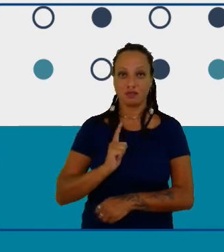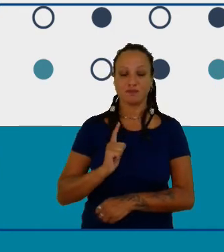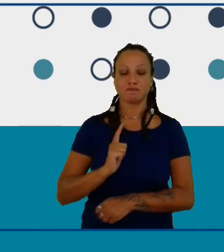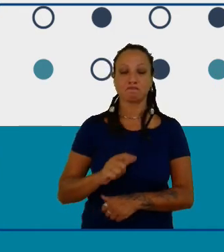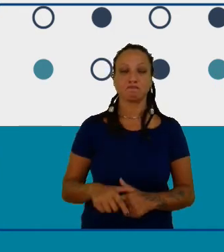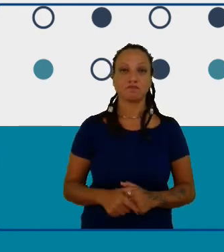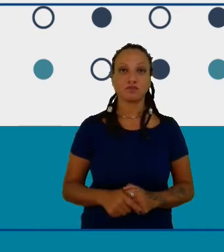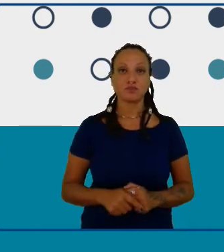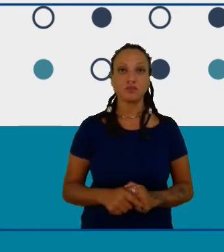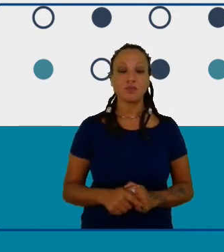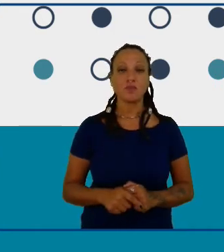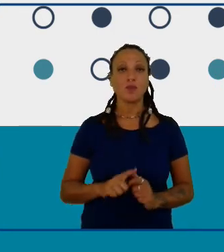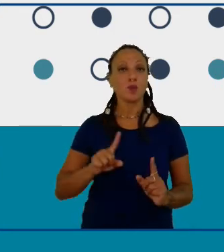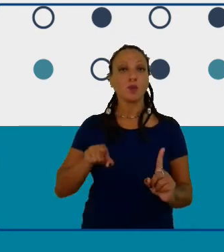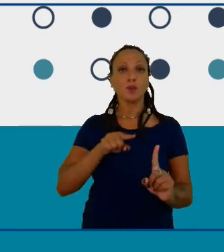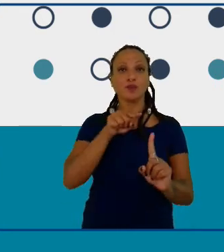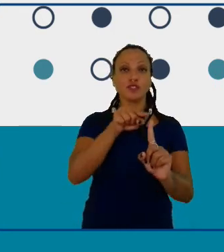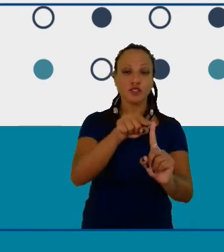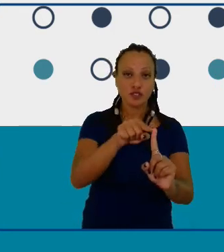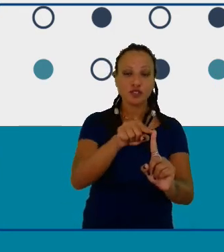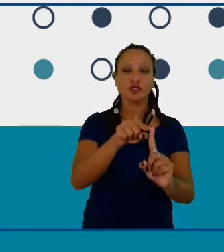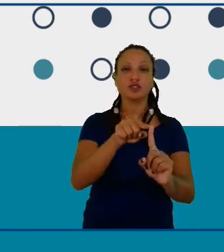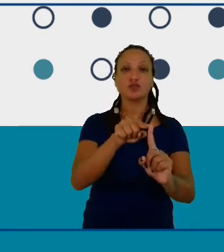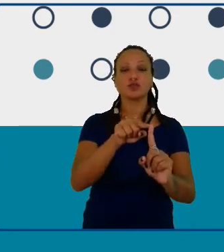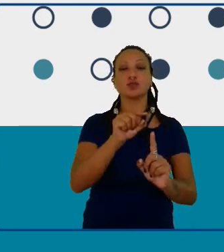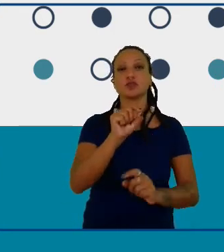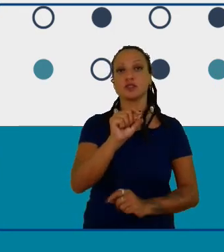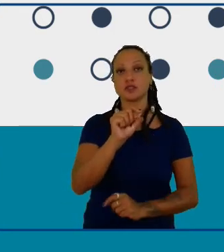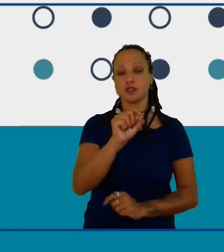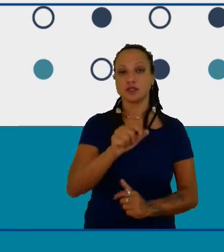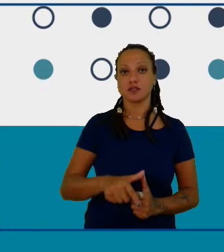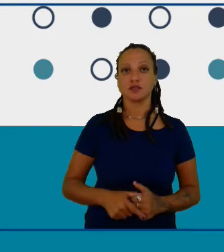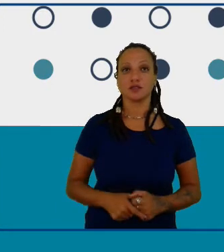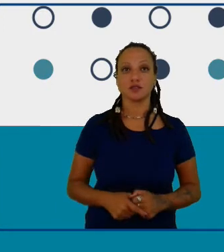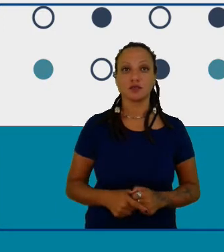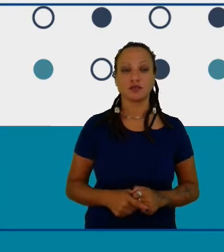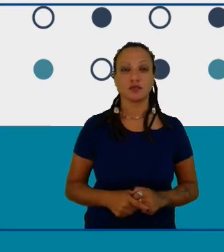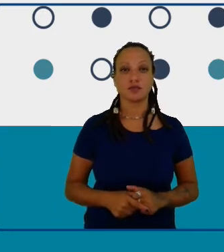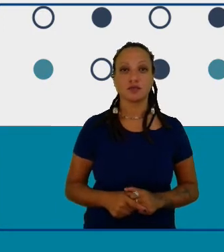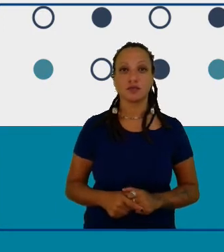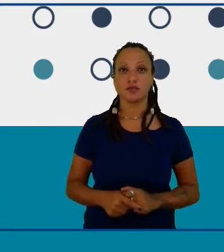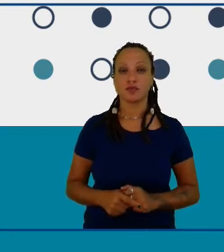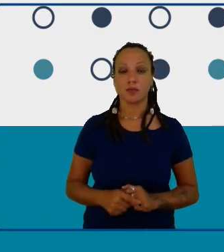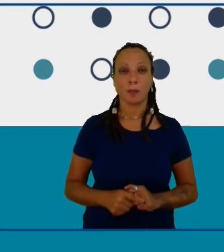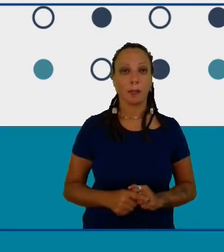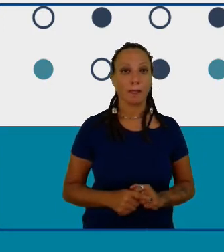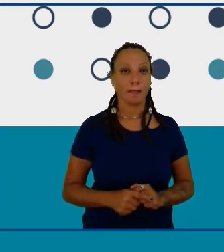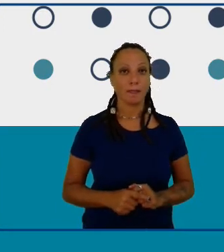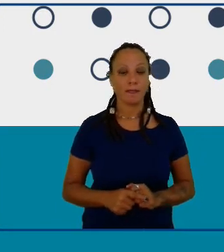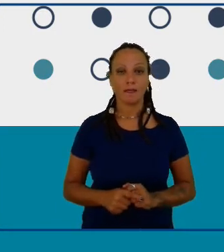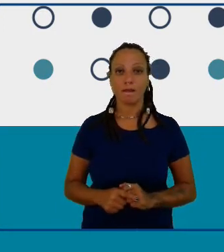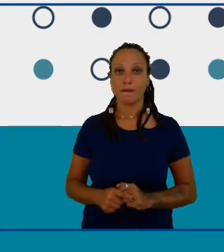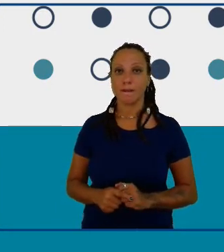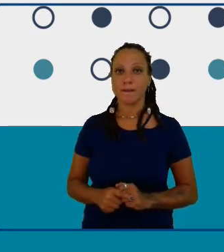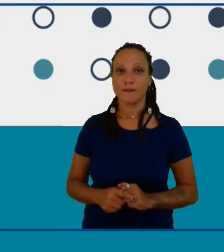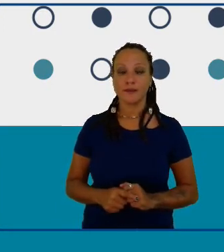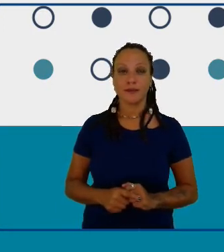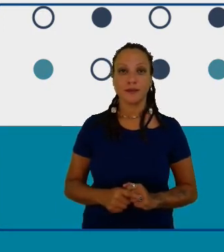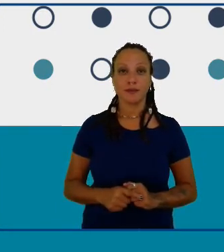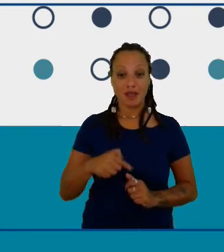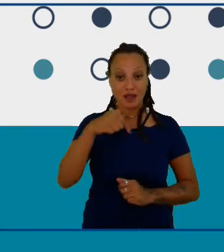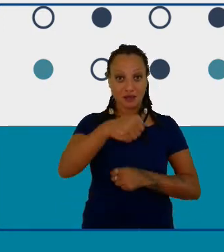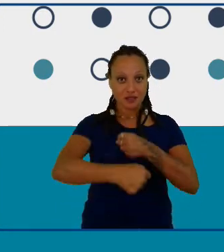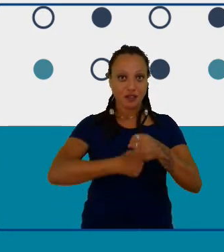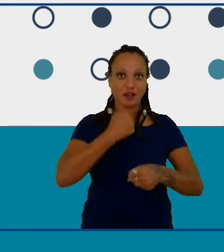a nossa meta é que a gente ao final de uma ao final desse ano